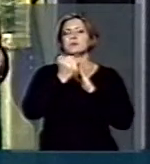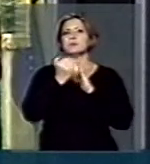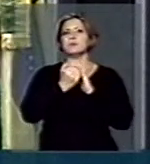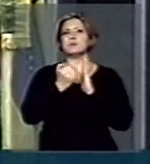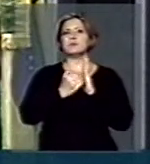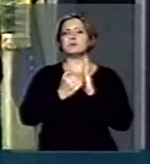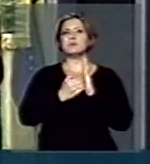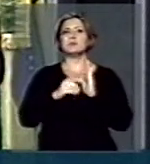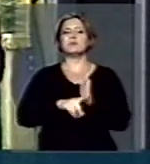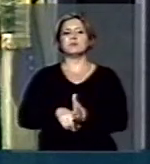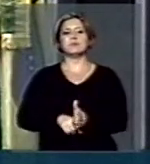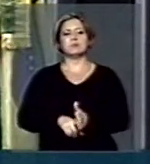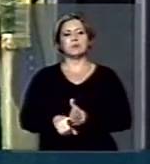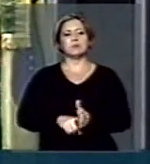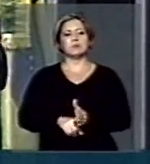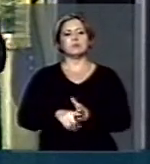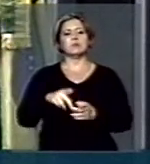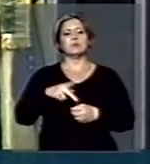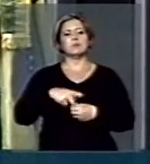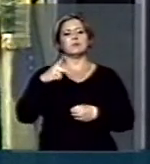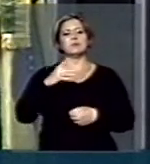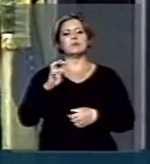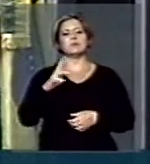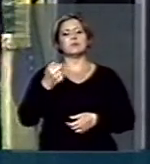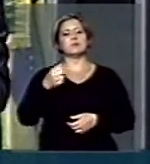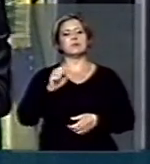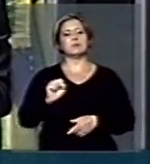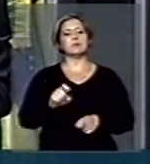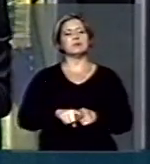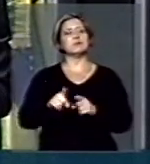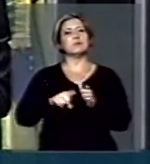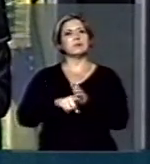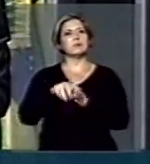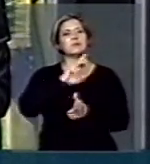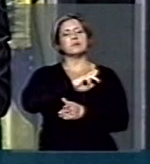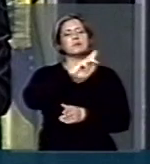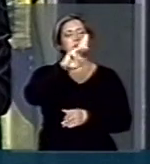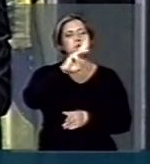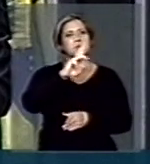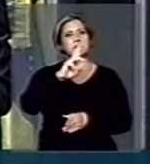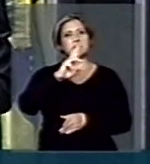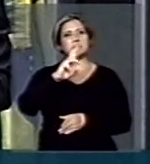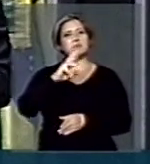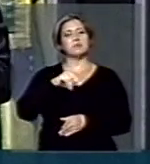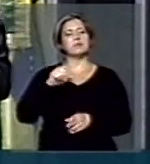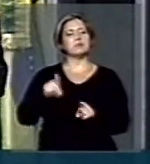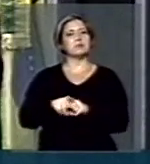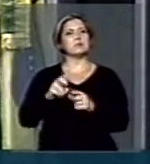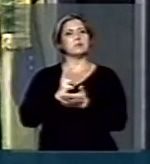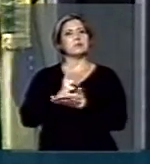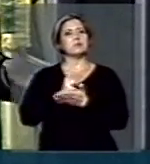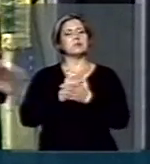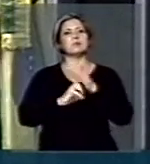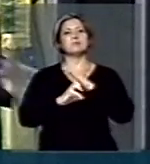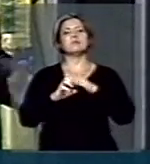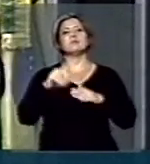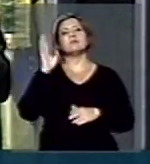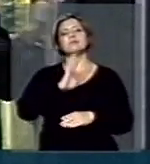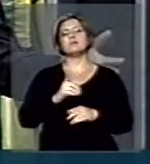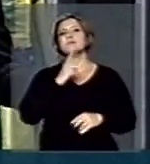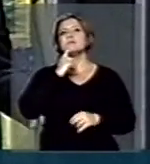dessa auditoria, a Petrobras, através de um representante desta mesma empresa no Brasil, de